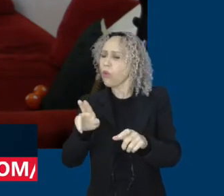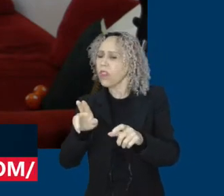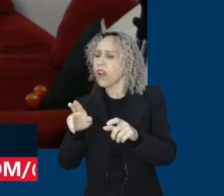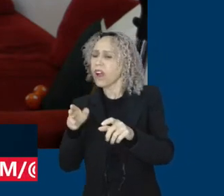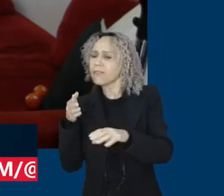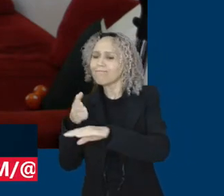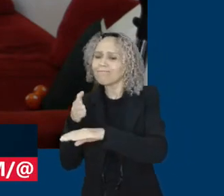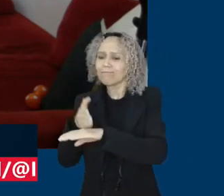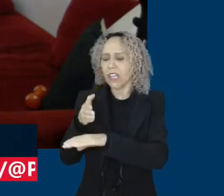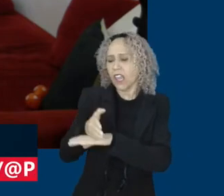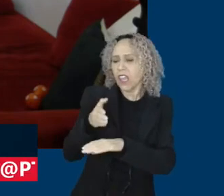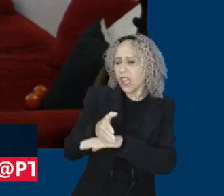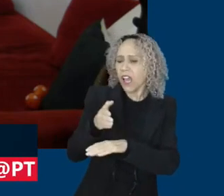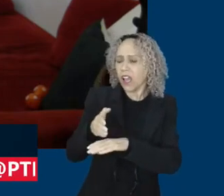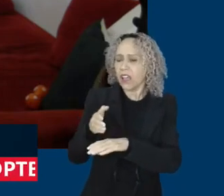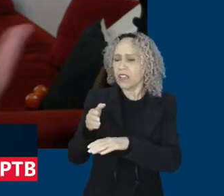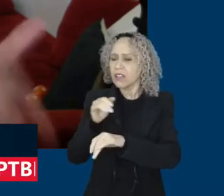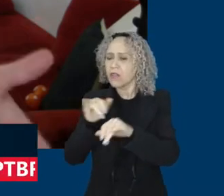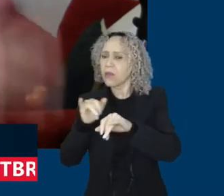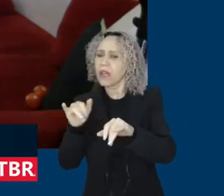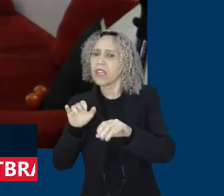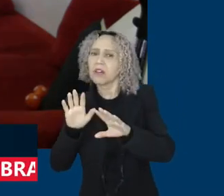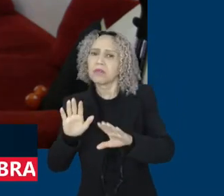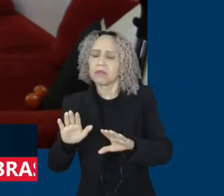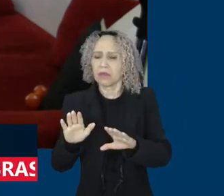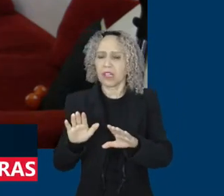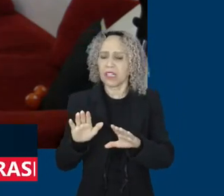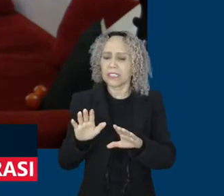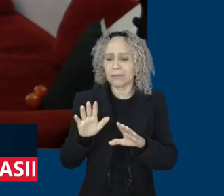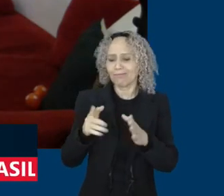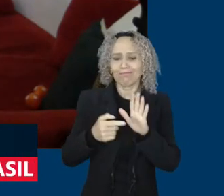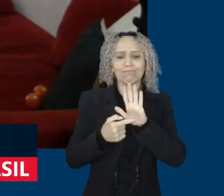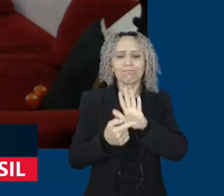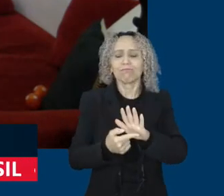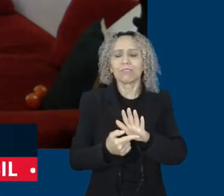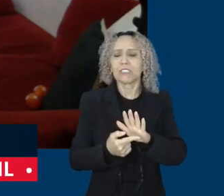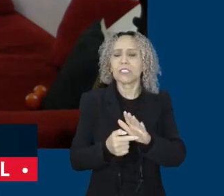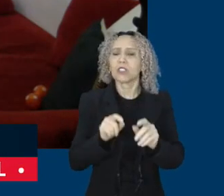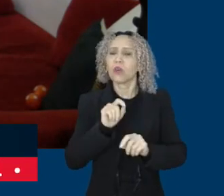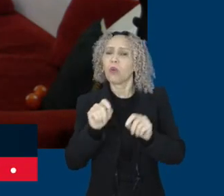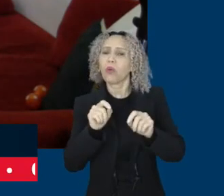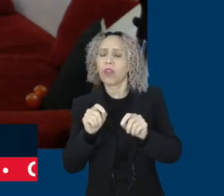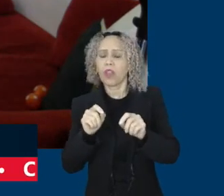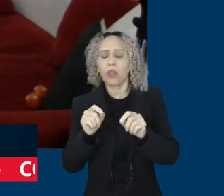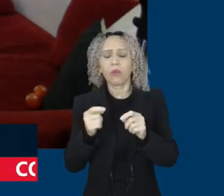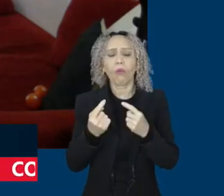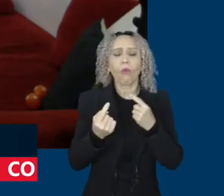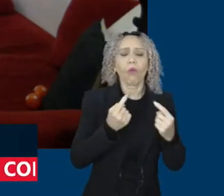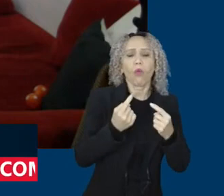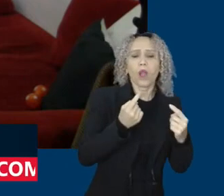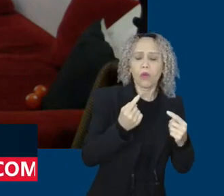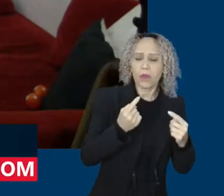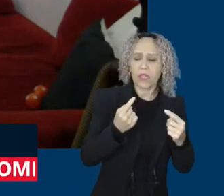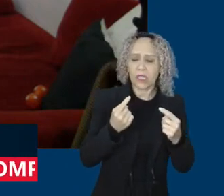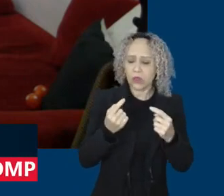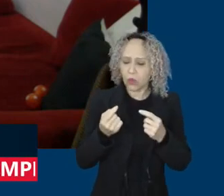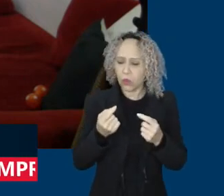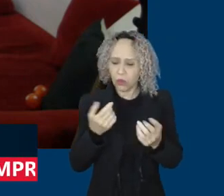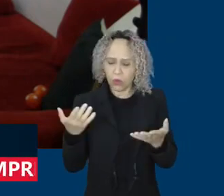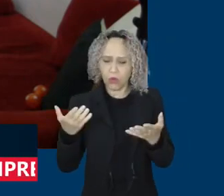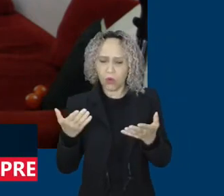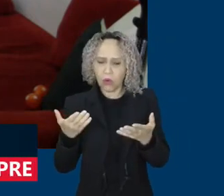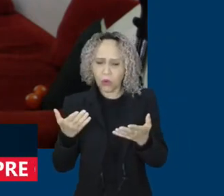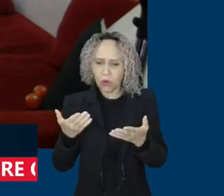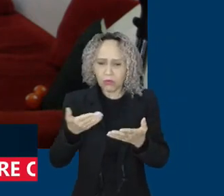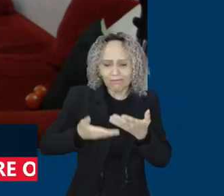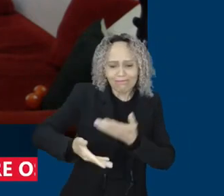você escolhe um lado ali, e você simplesmente não apresenta o argumento do outro lado. É muito importante, então, que toda a